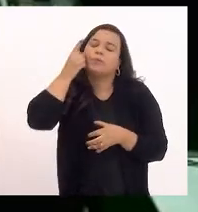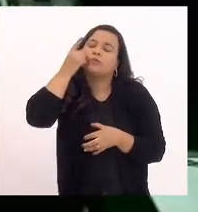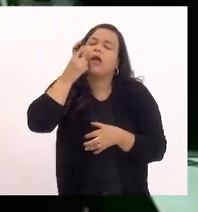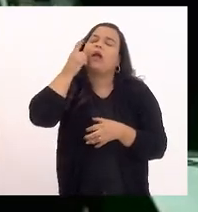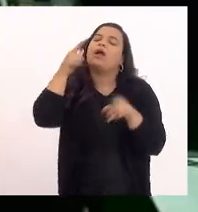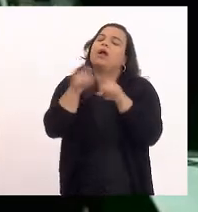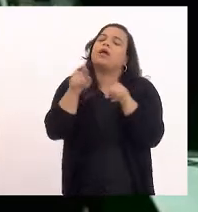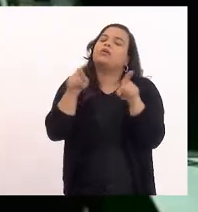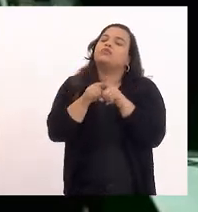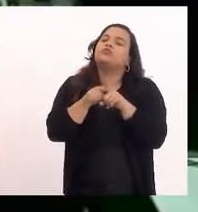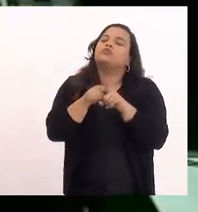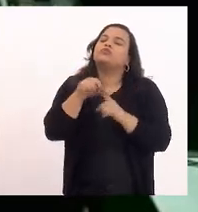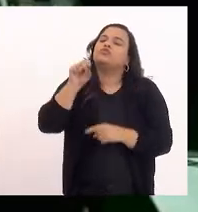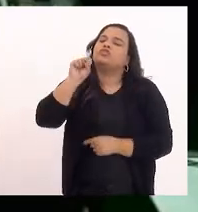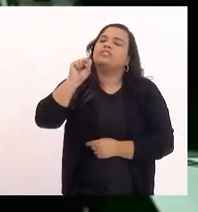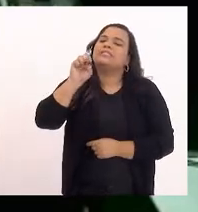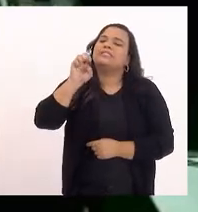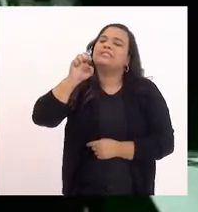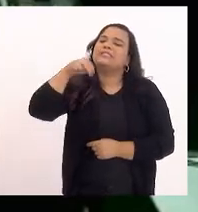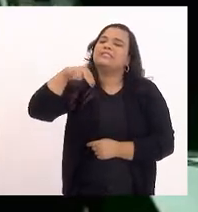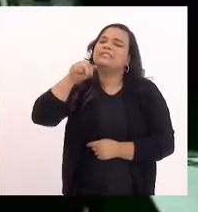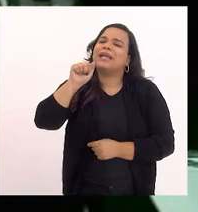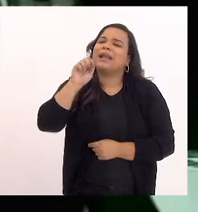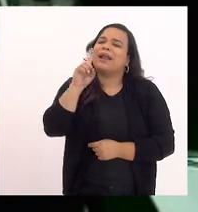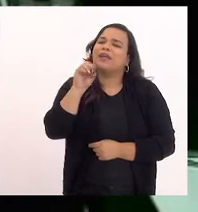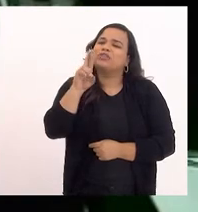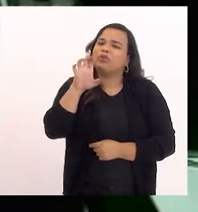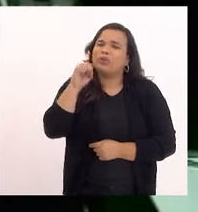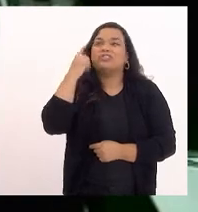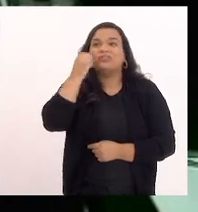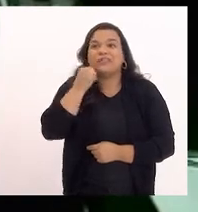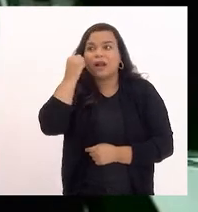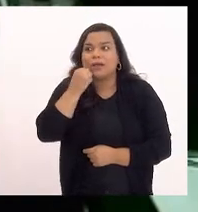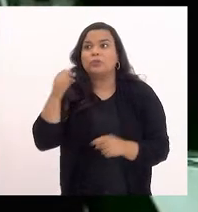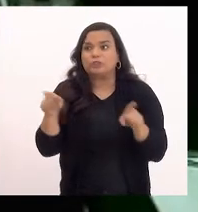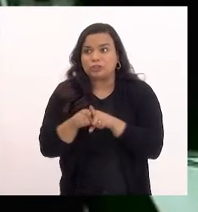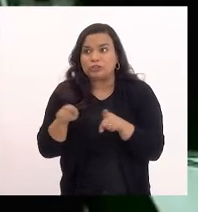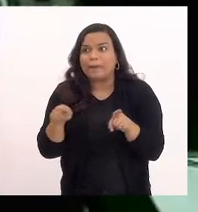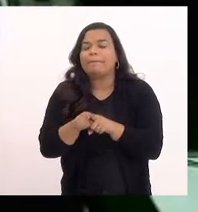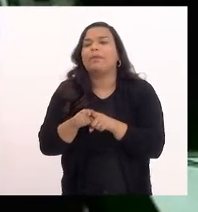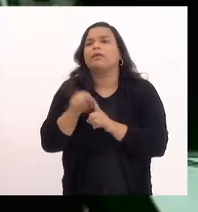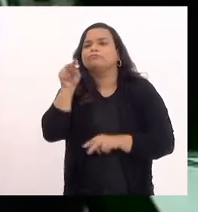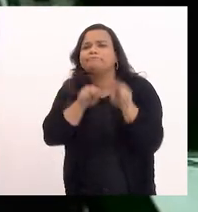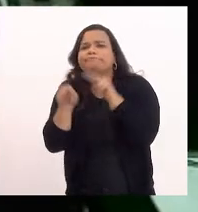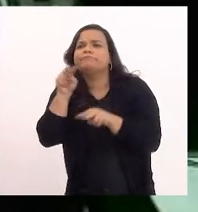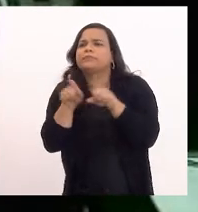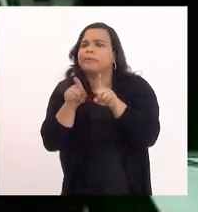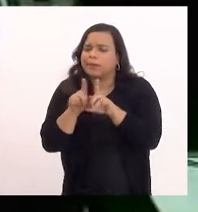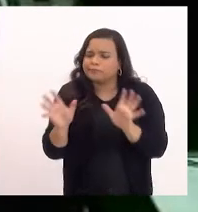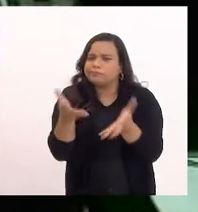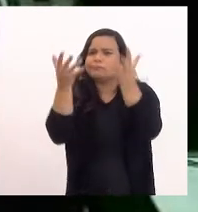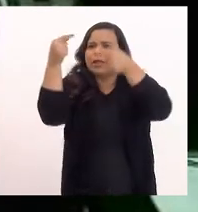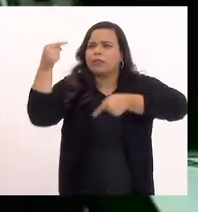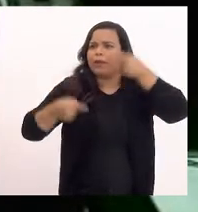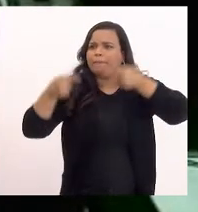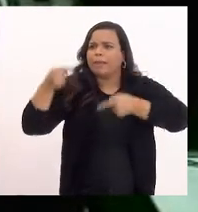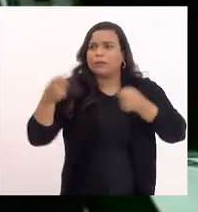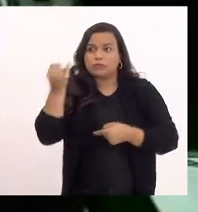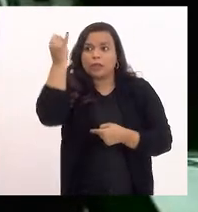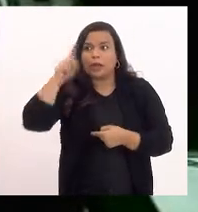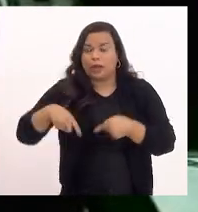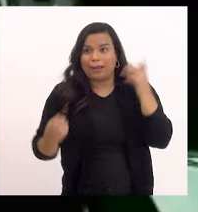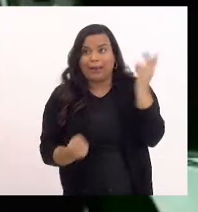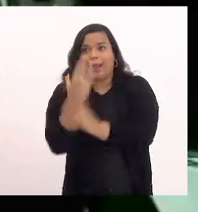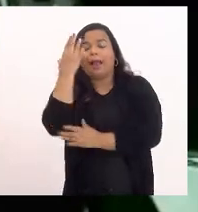senadores aqui no estado do Rio de Janeiro mas também alavantar um debate tão central que é a produção de